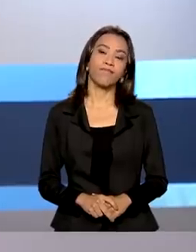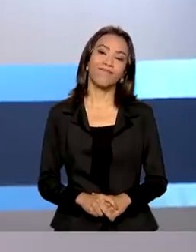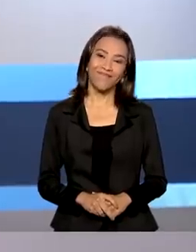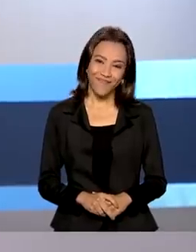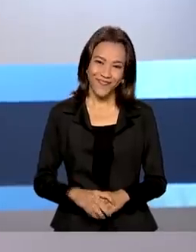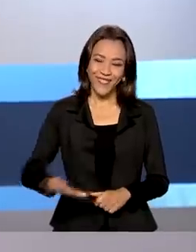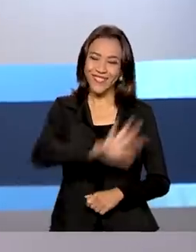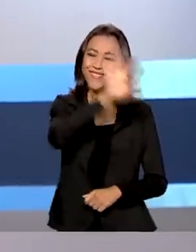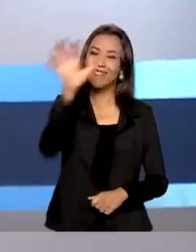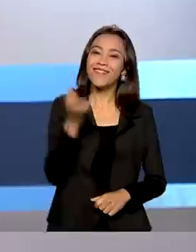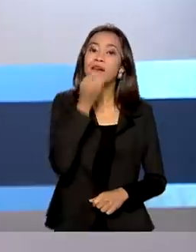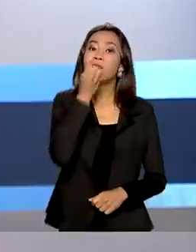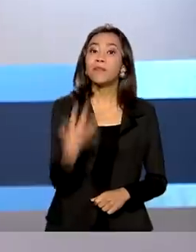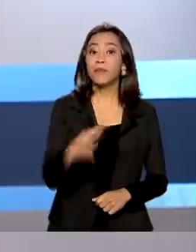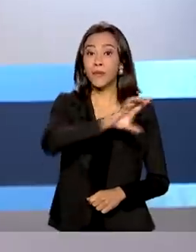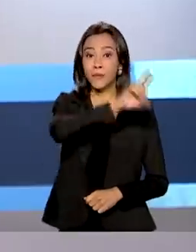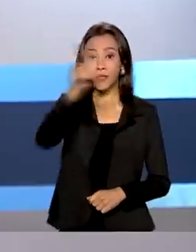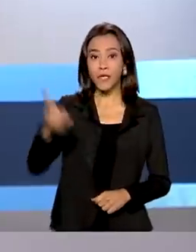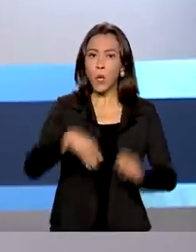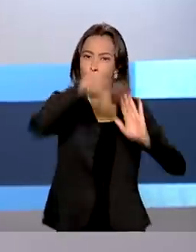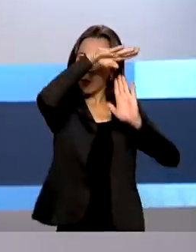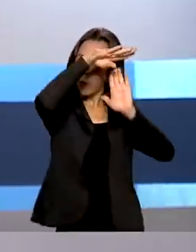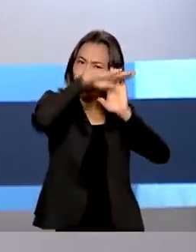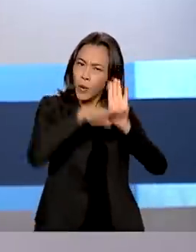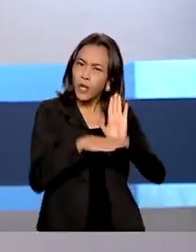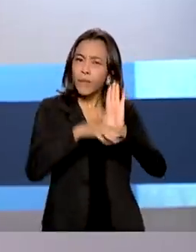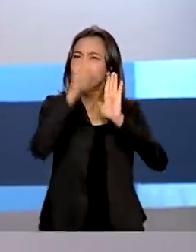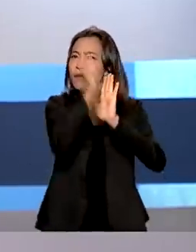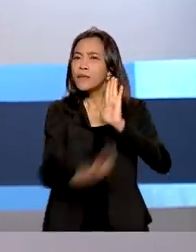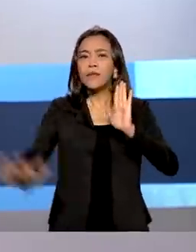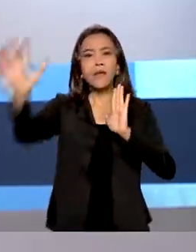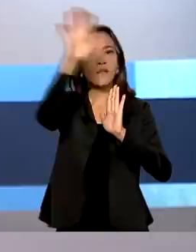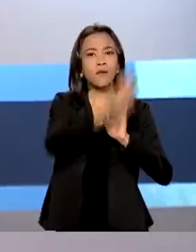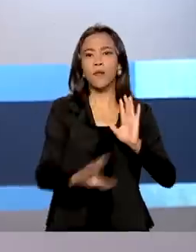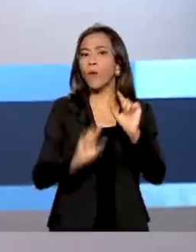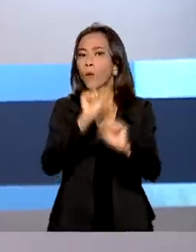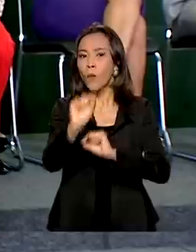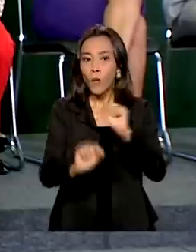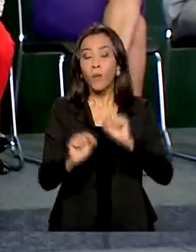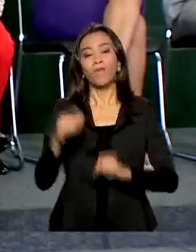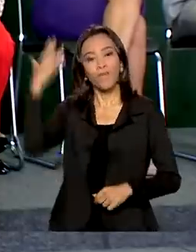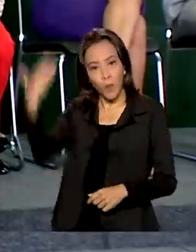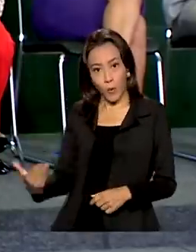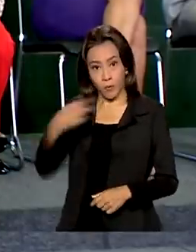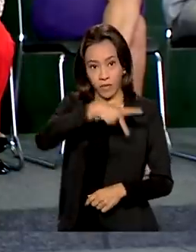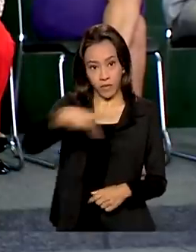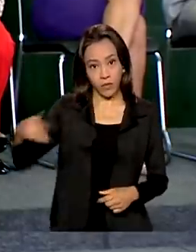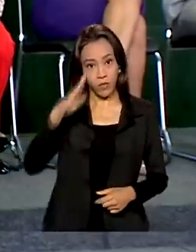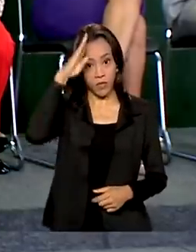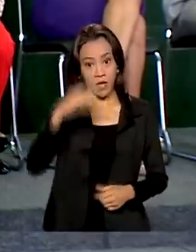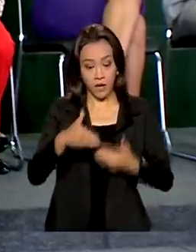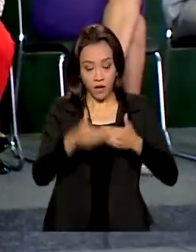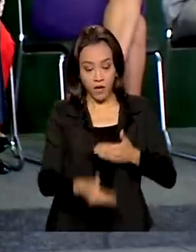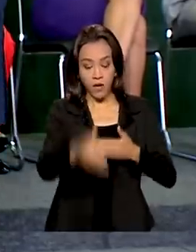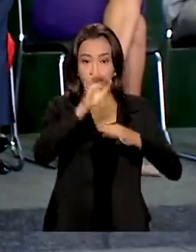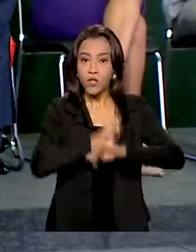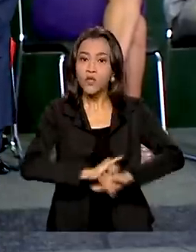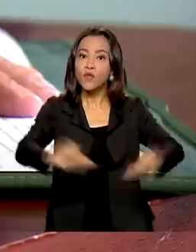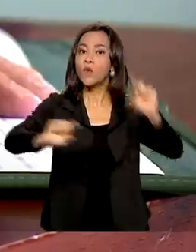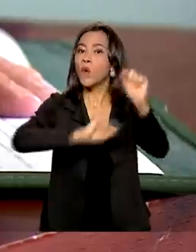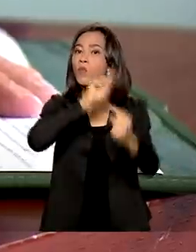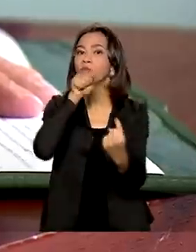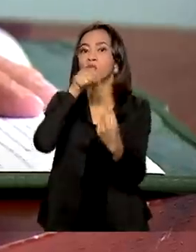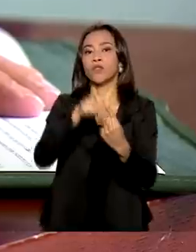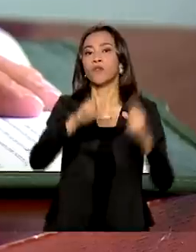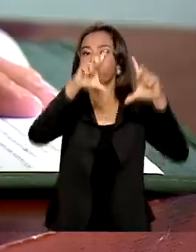Olá, bom dia! Programa nacional de crescimento verde. Presidente Jair Bolsonaro lança plano para reduzir